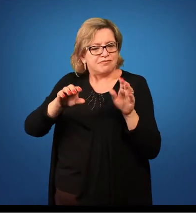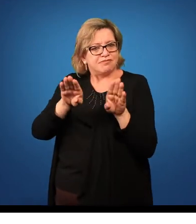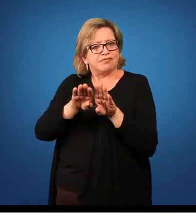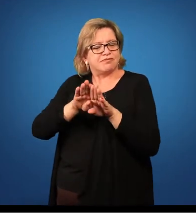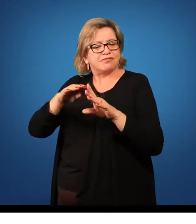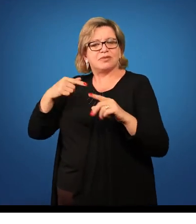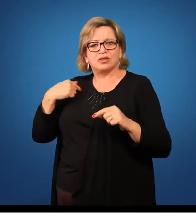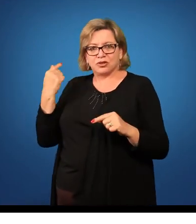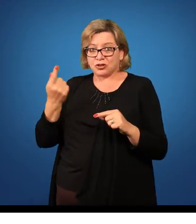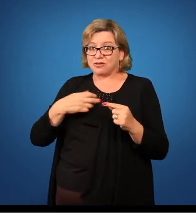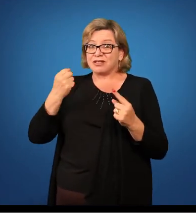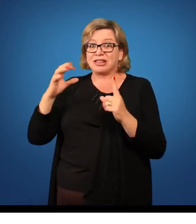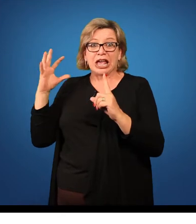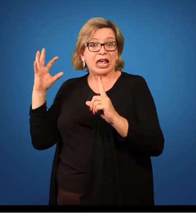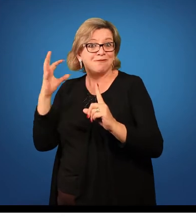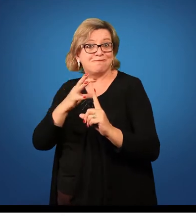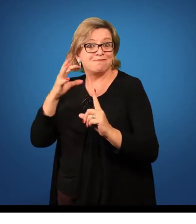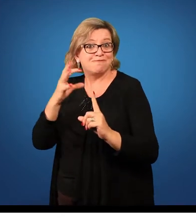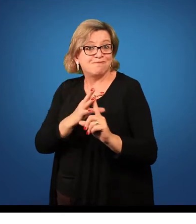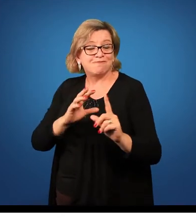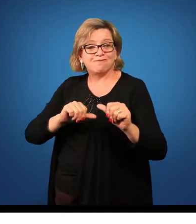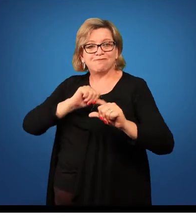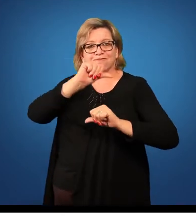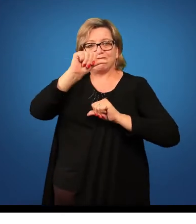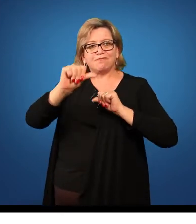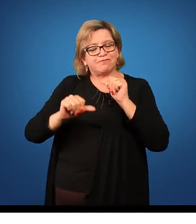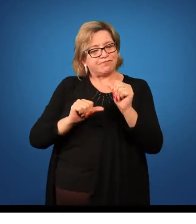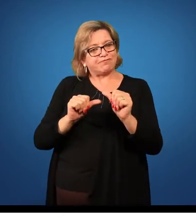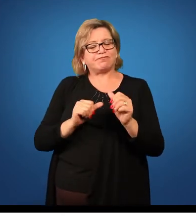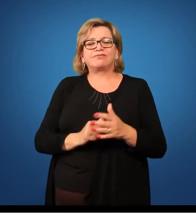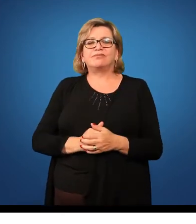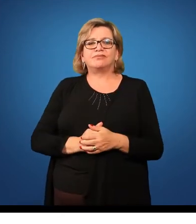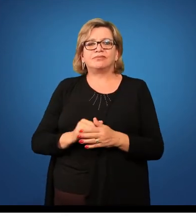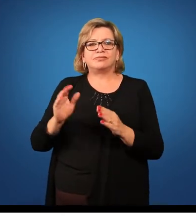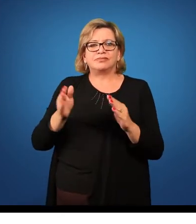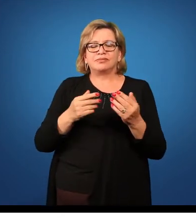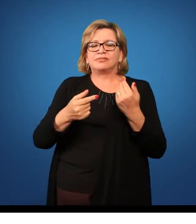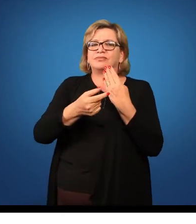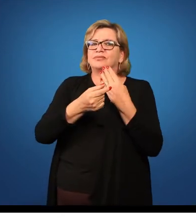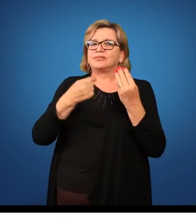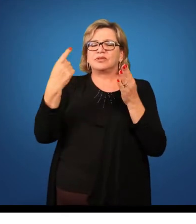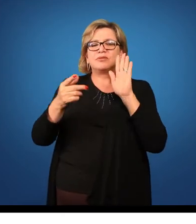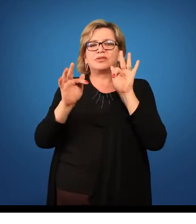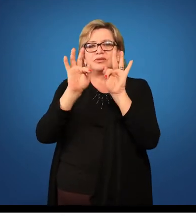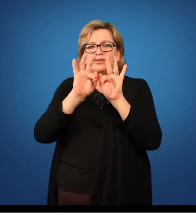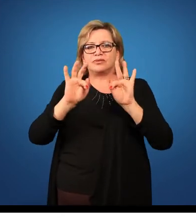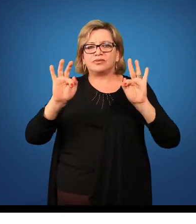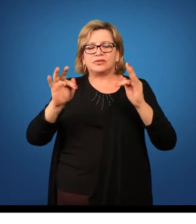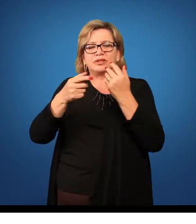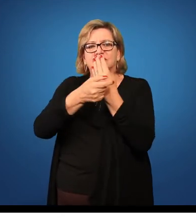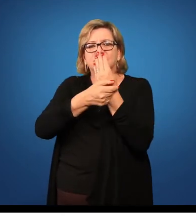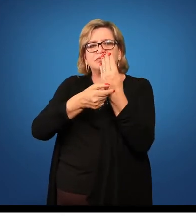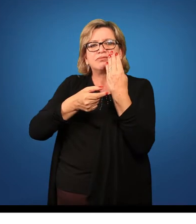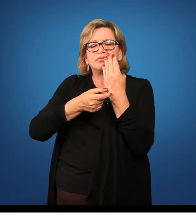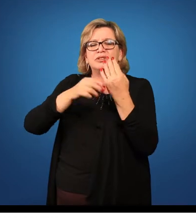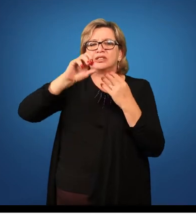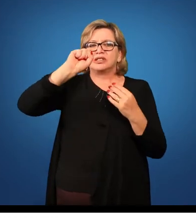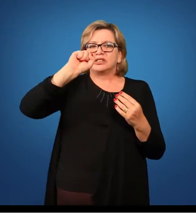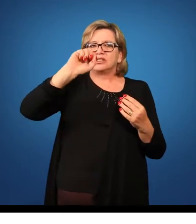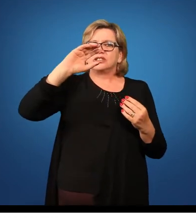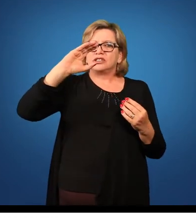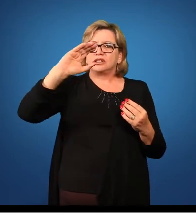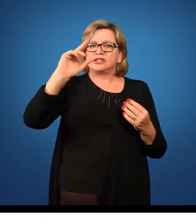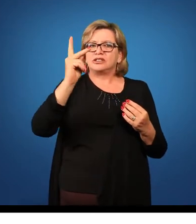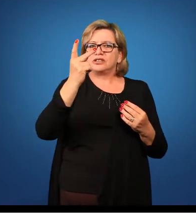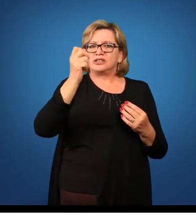transformação. Eu trago uma citação, né, de Schaefer, onde ele